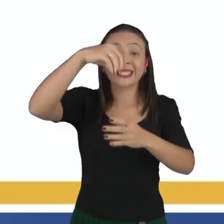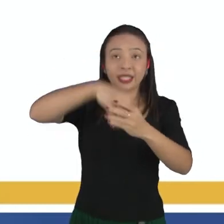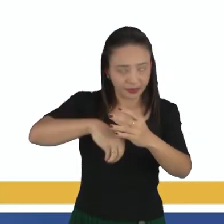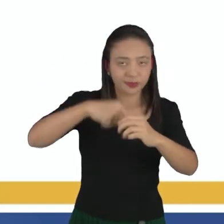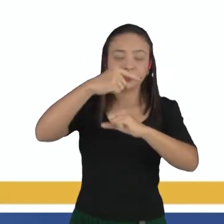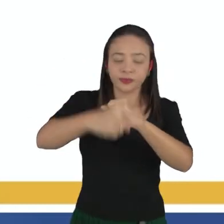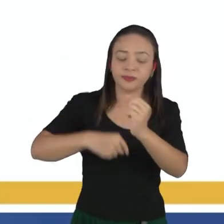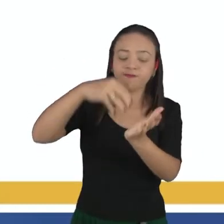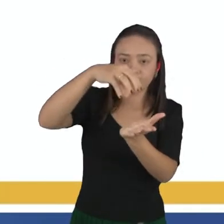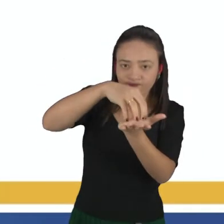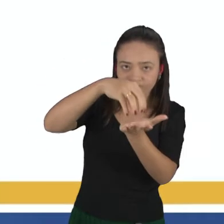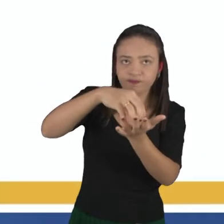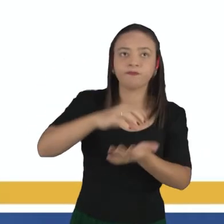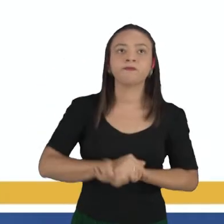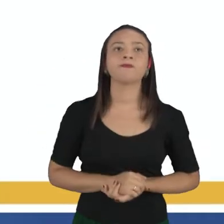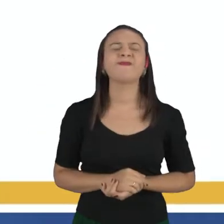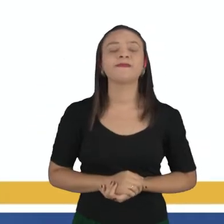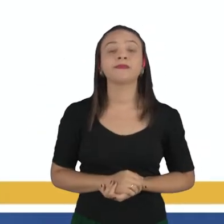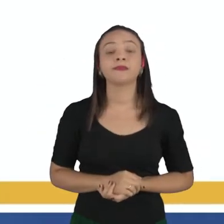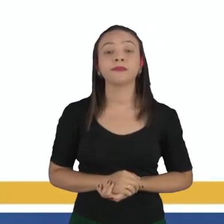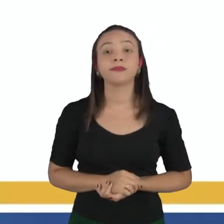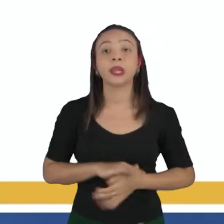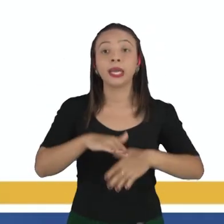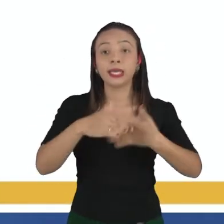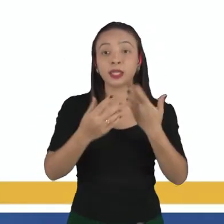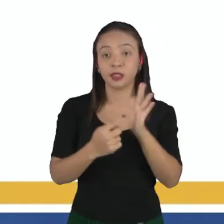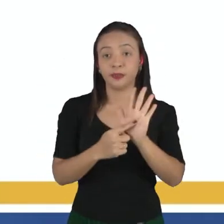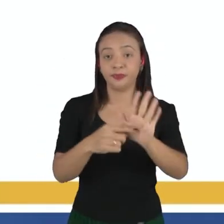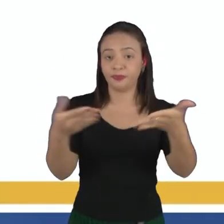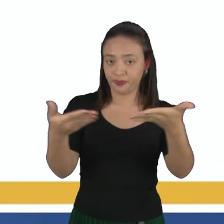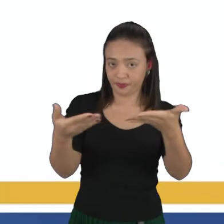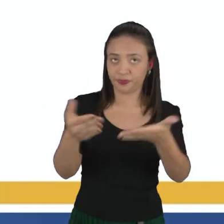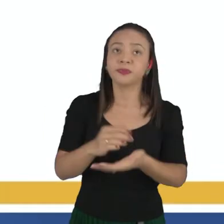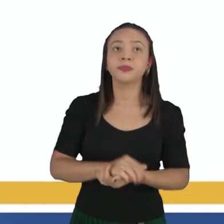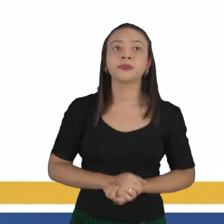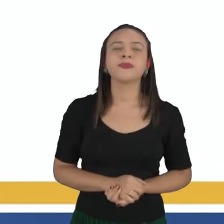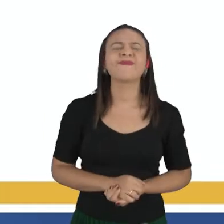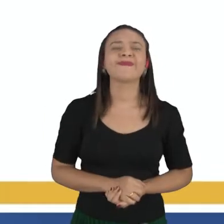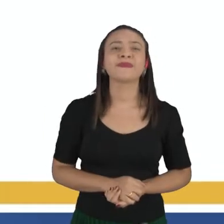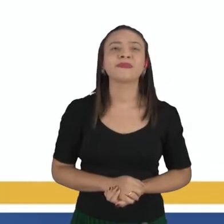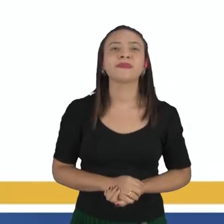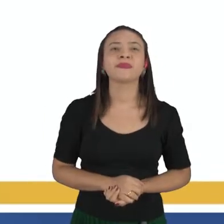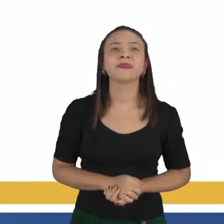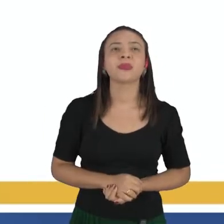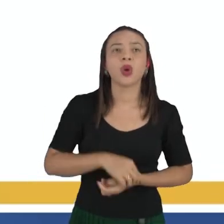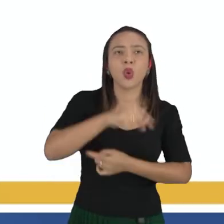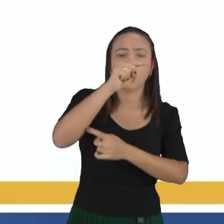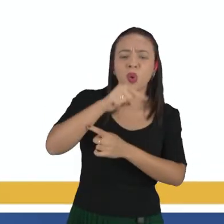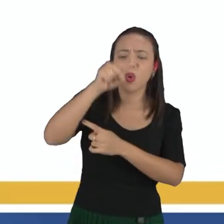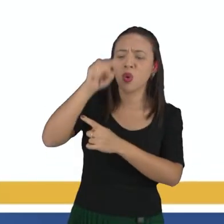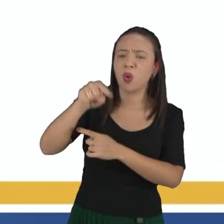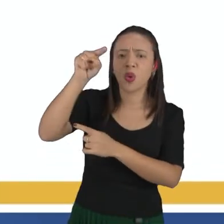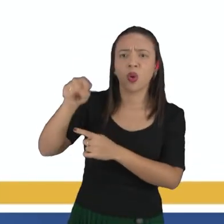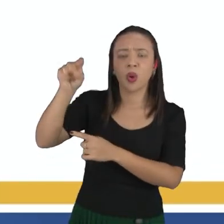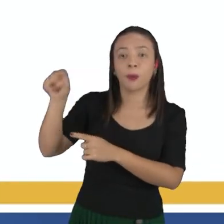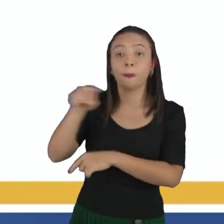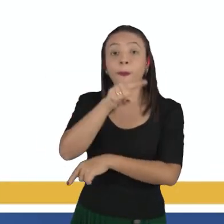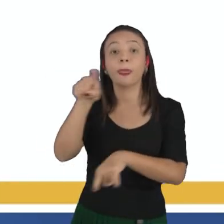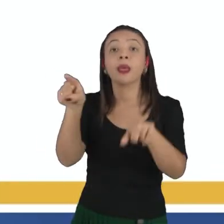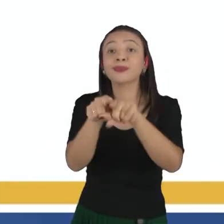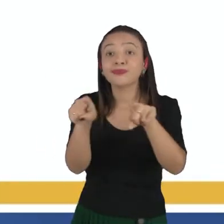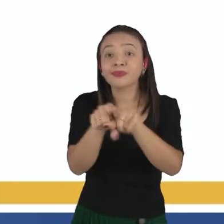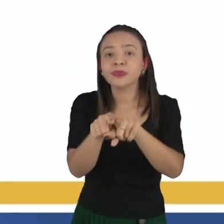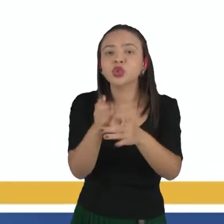átomo. Beleza? Então aqui eu trouxe pra vocês esse gráfico, né, pra vocês já estarem também